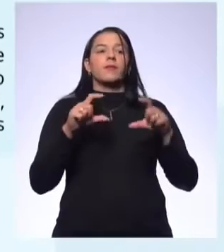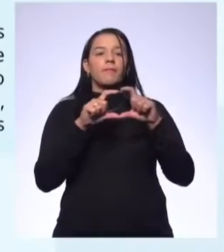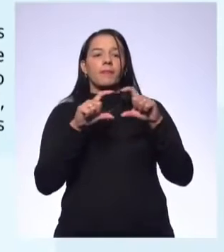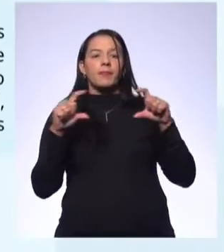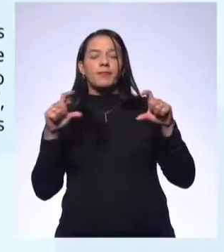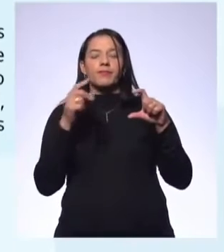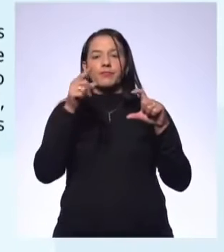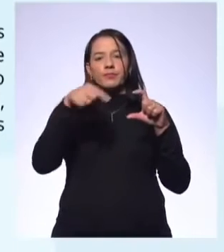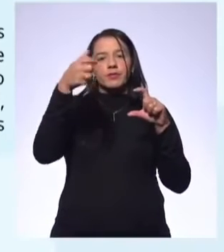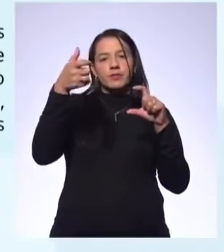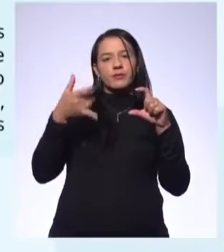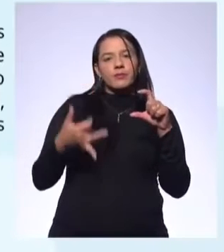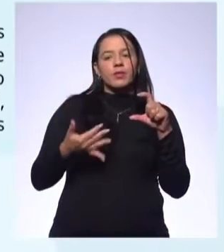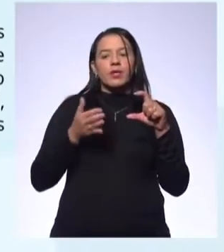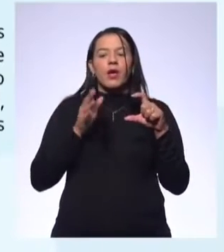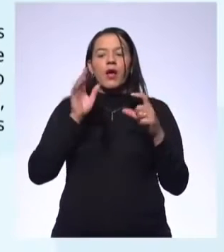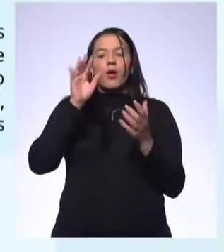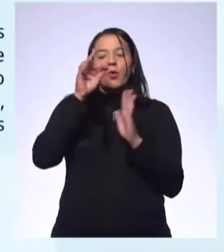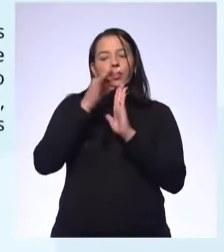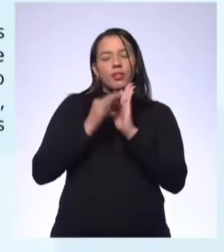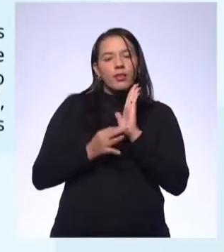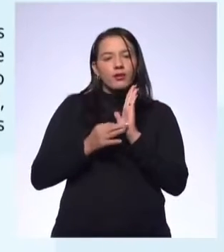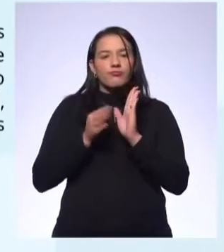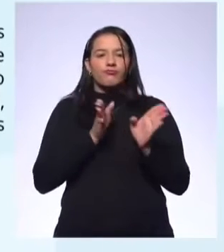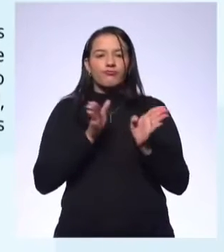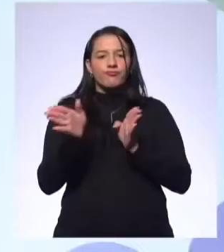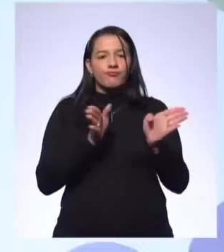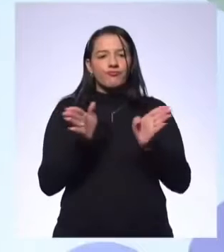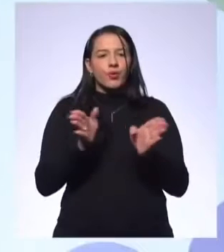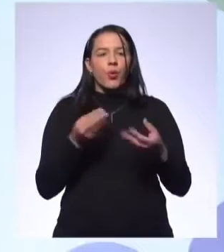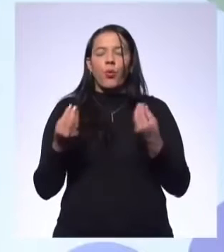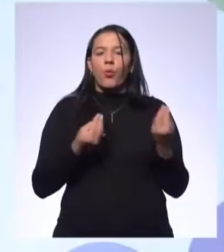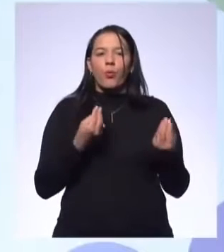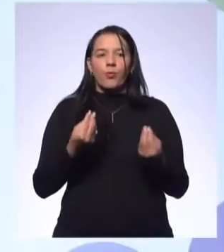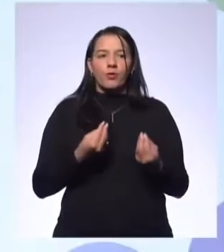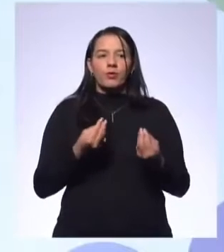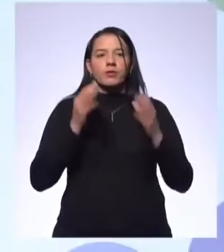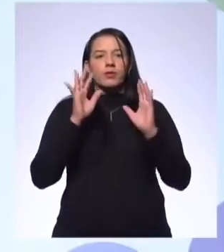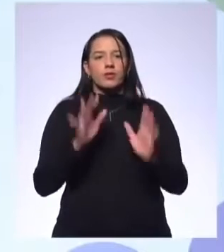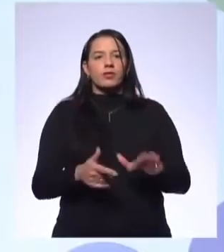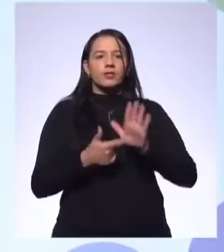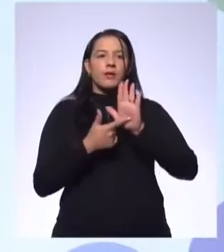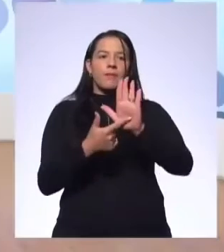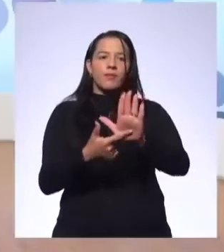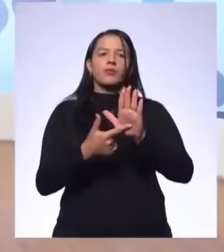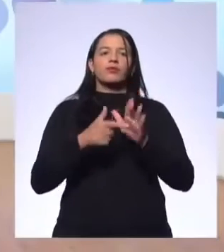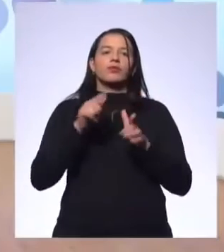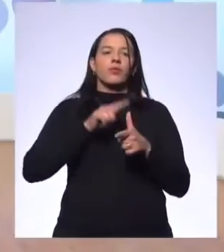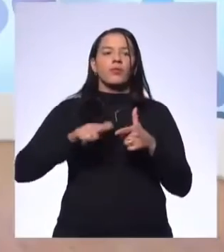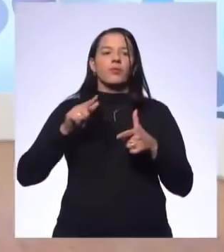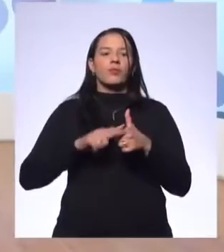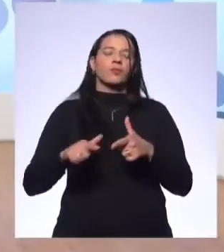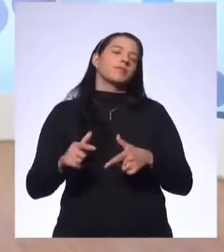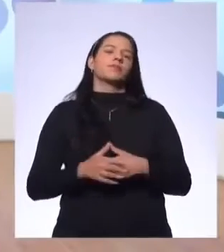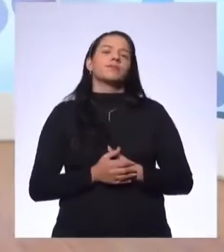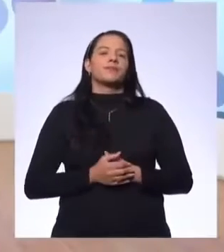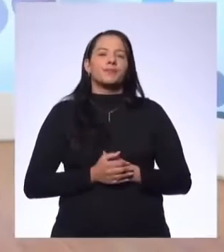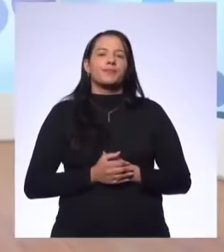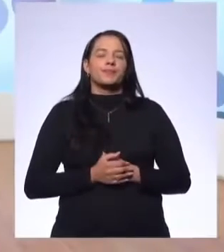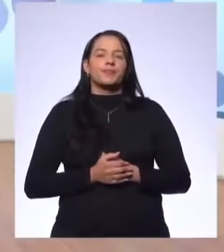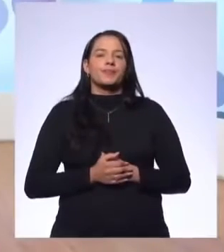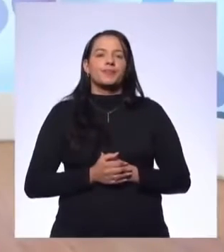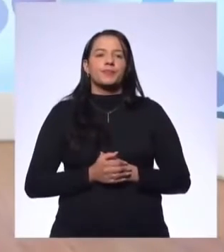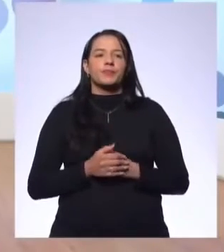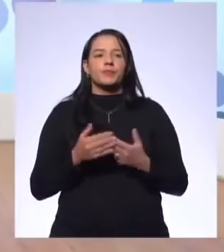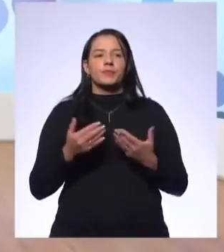caminho que você vai percorrer nesse artigo de opinião, tá bom? E ela já apresenta ali o problema, né? É justamente. está apresentando o problema. E isso,